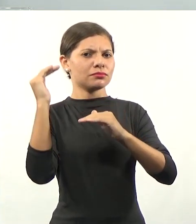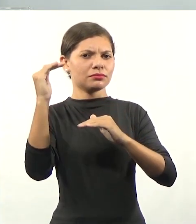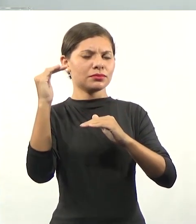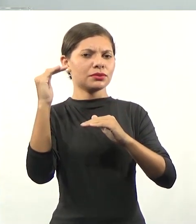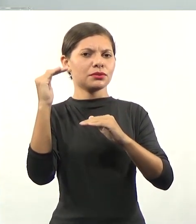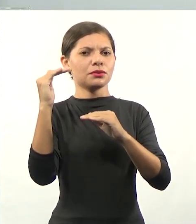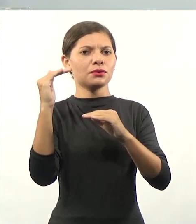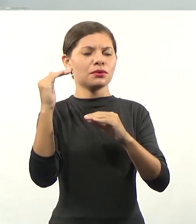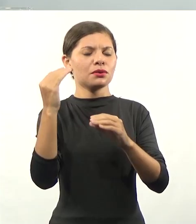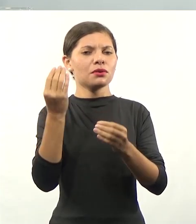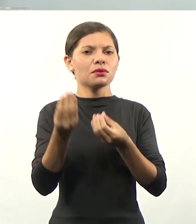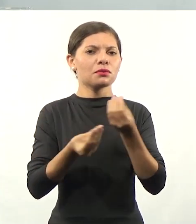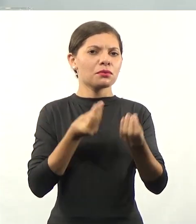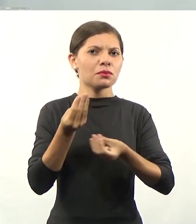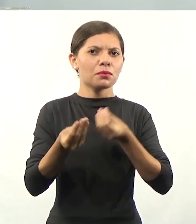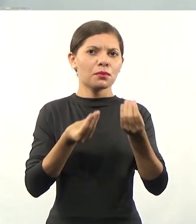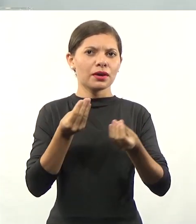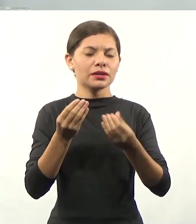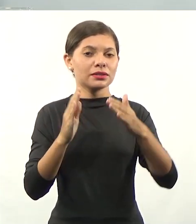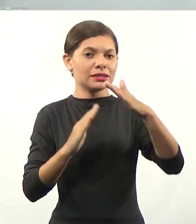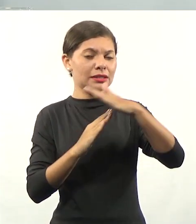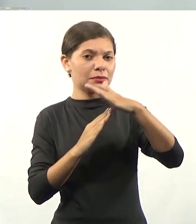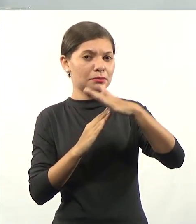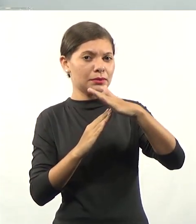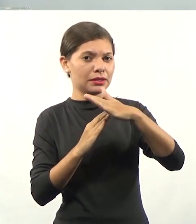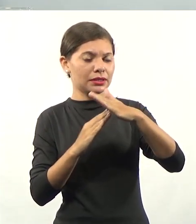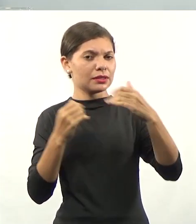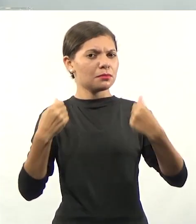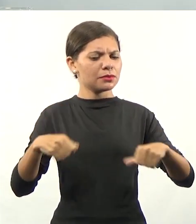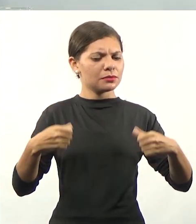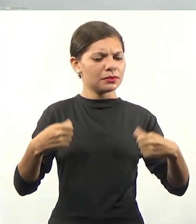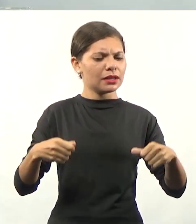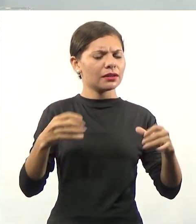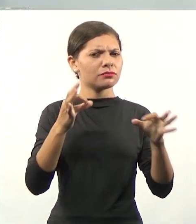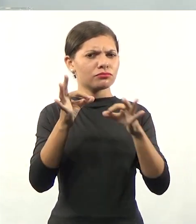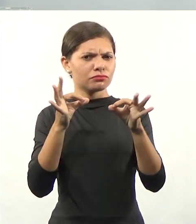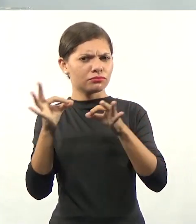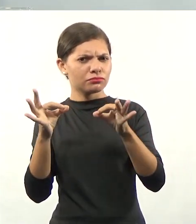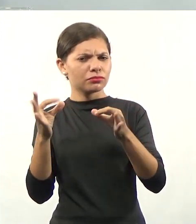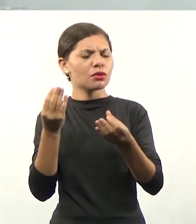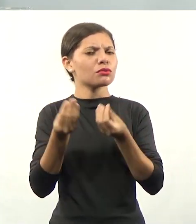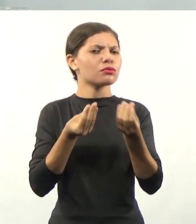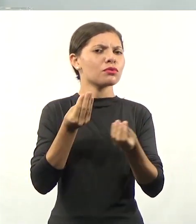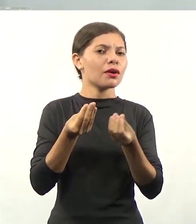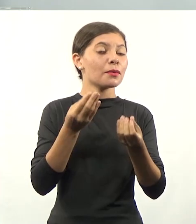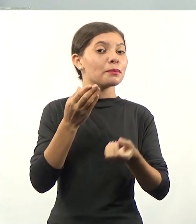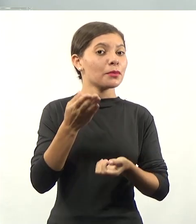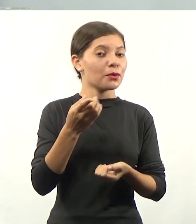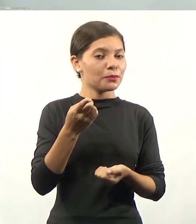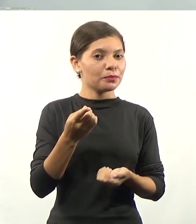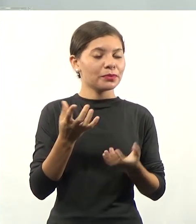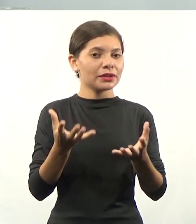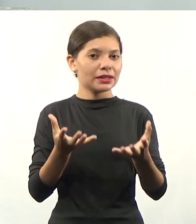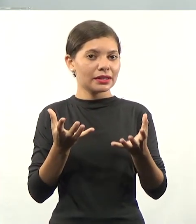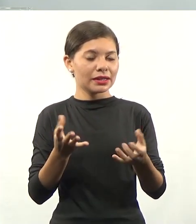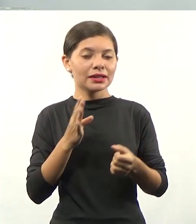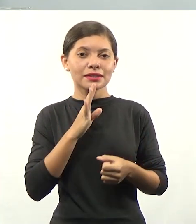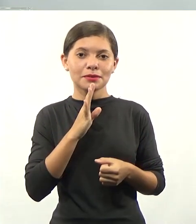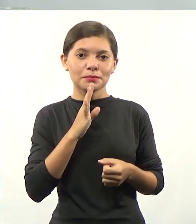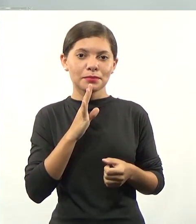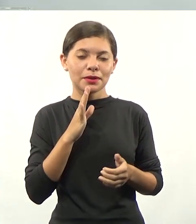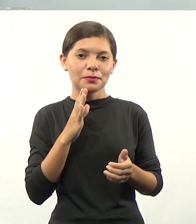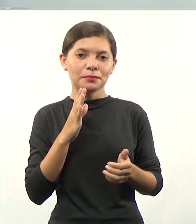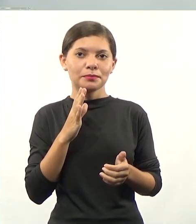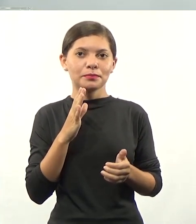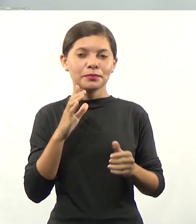Quais são as possibilidades? Quais são os limites? Qual a organização? Bom, se você quiser saber, acompanha o episódio